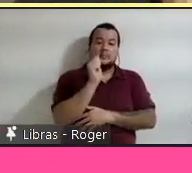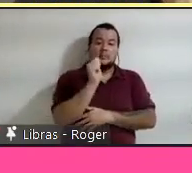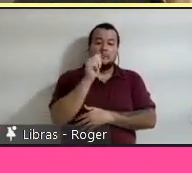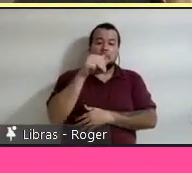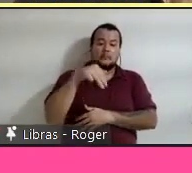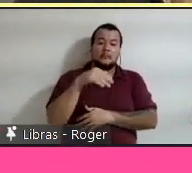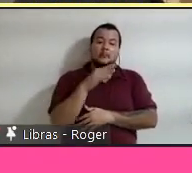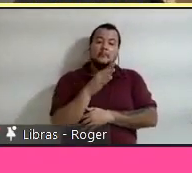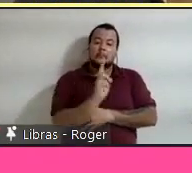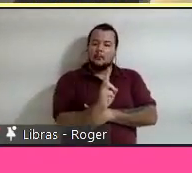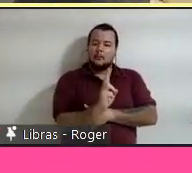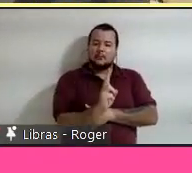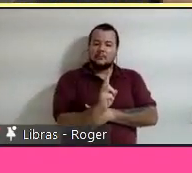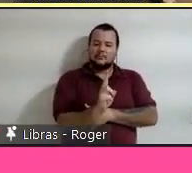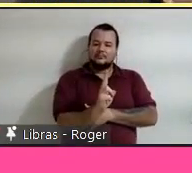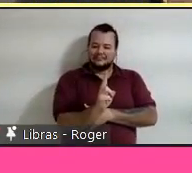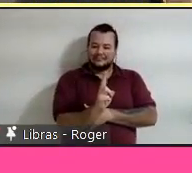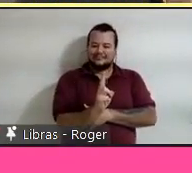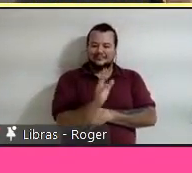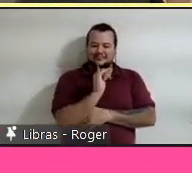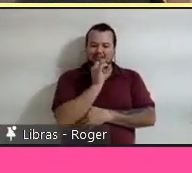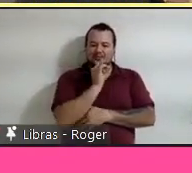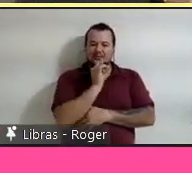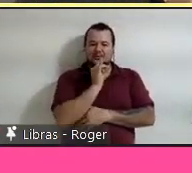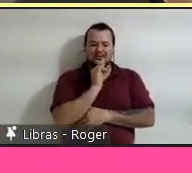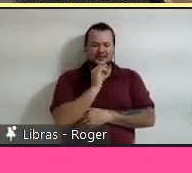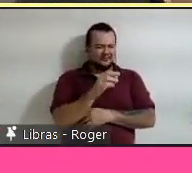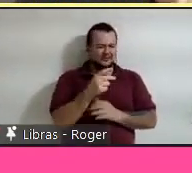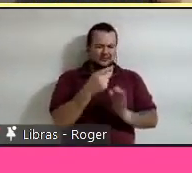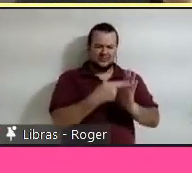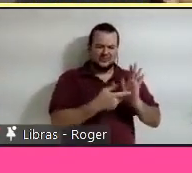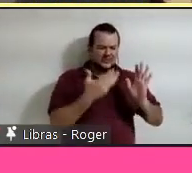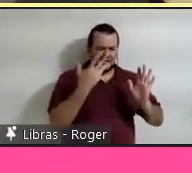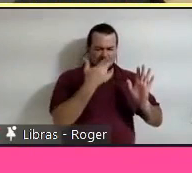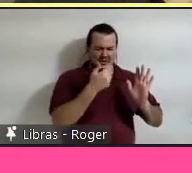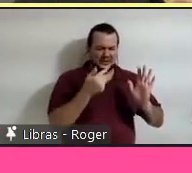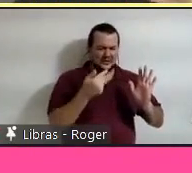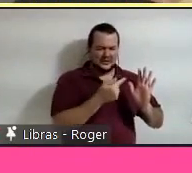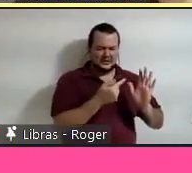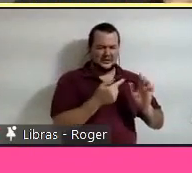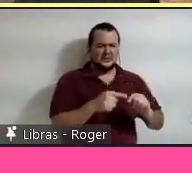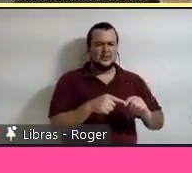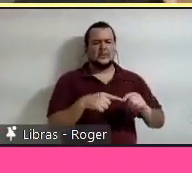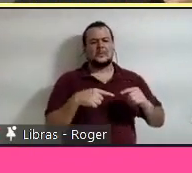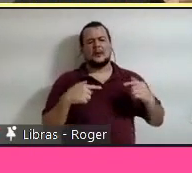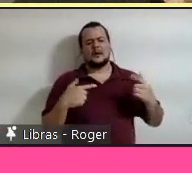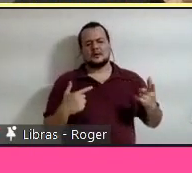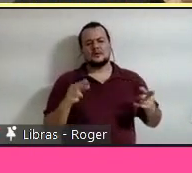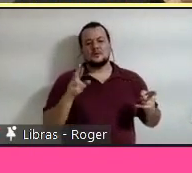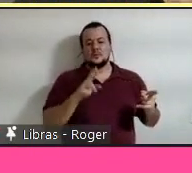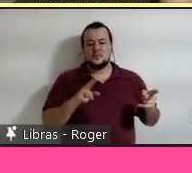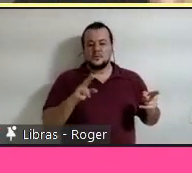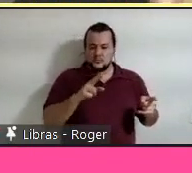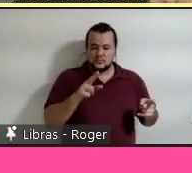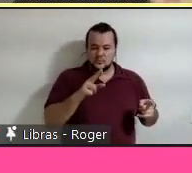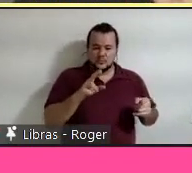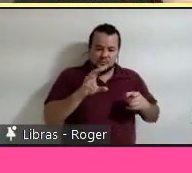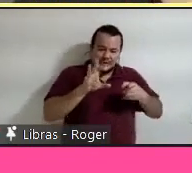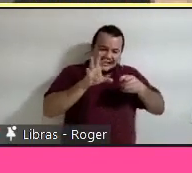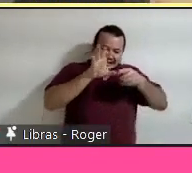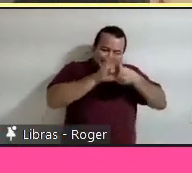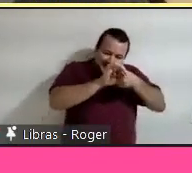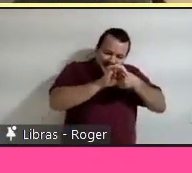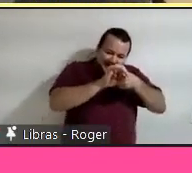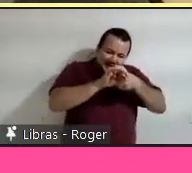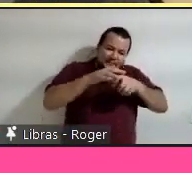impactos para concluir. Por exemplo, esse projeto é bem bonito, mas que o uso dessas presilhas de metais é o que mais